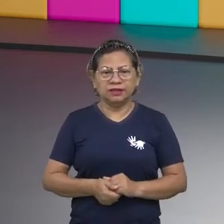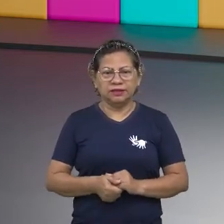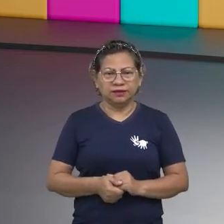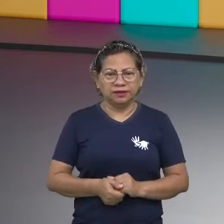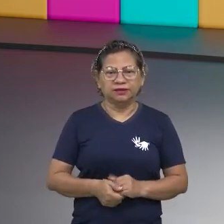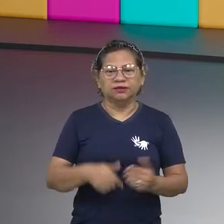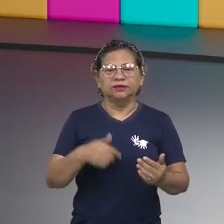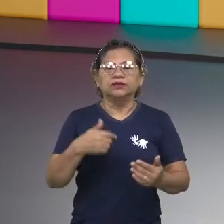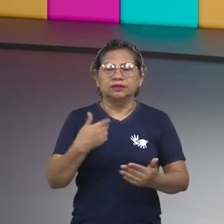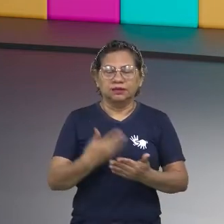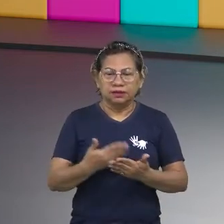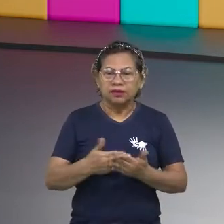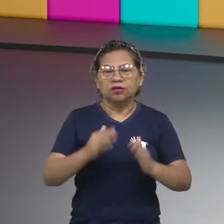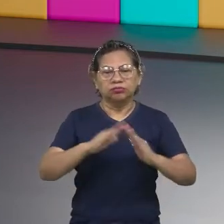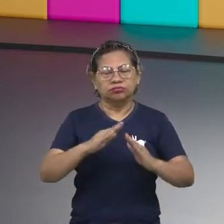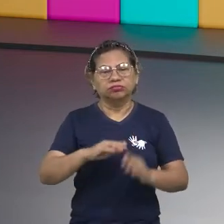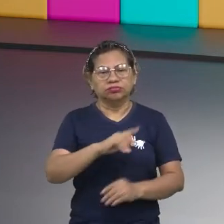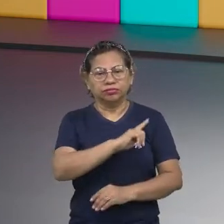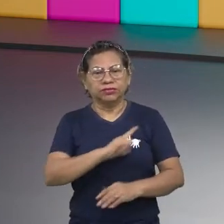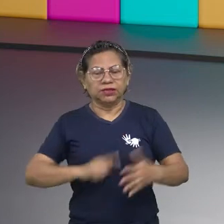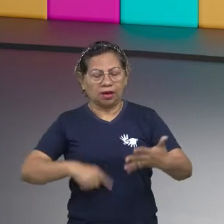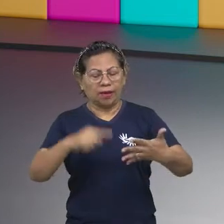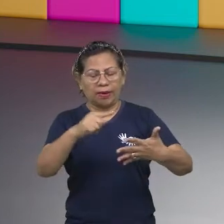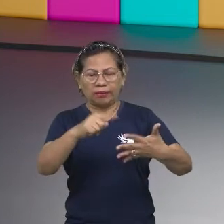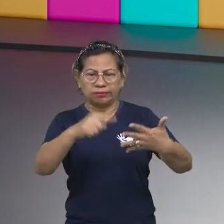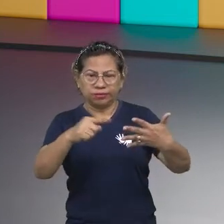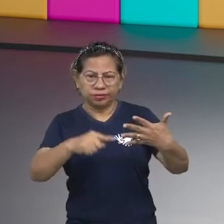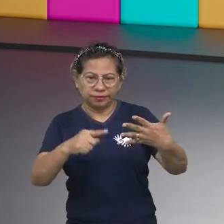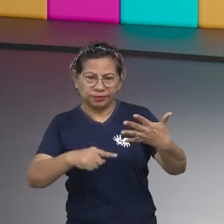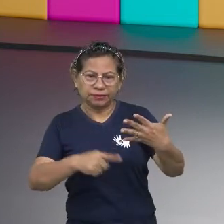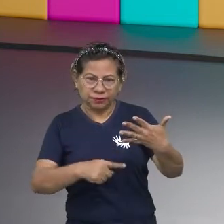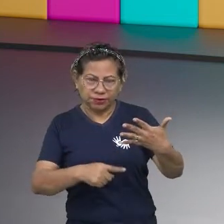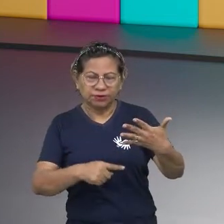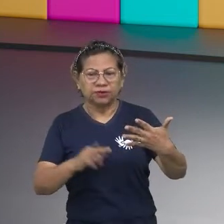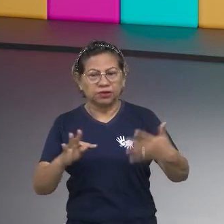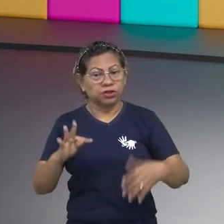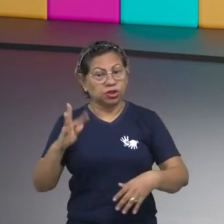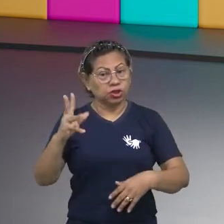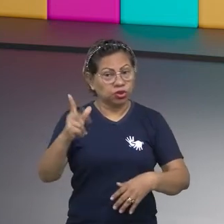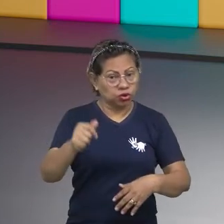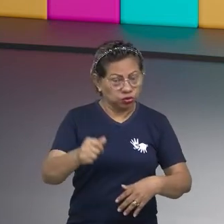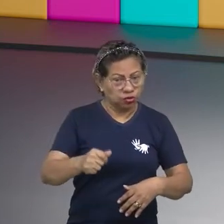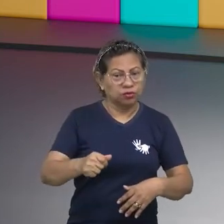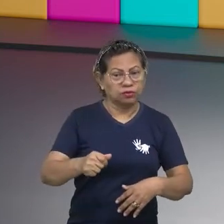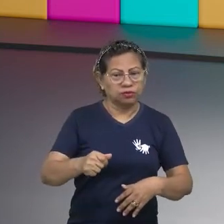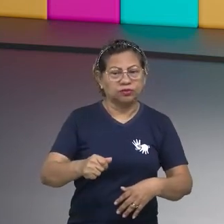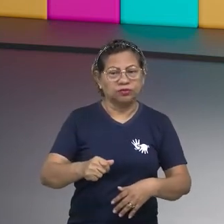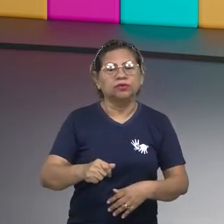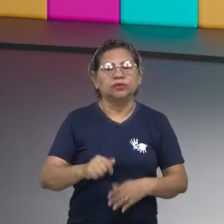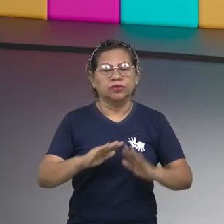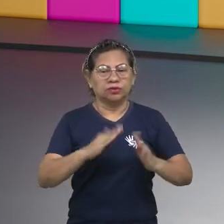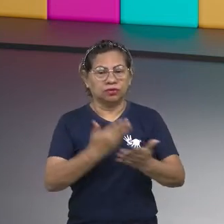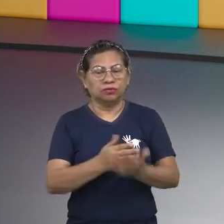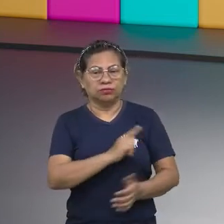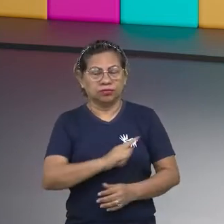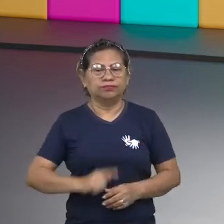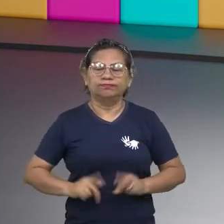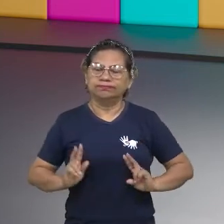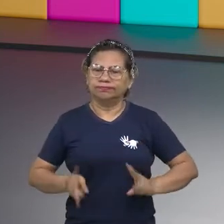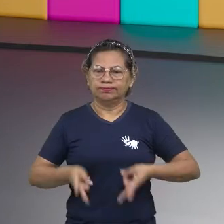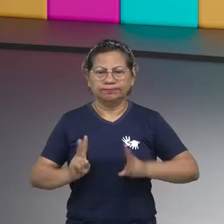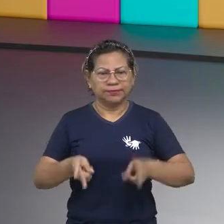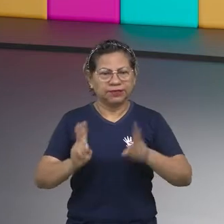e no Ângelo Ramazote. São todas escolas públicas. Certo? Então, isso aí